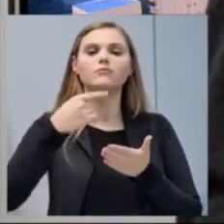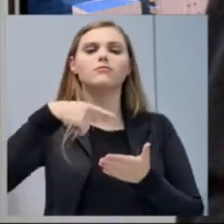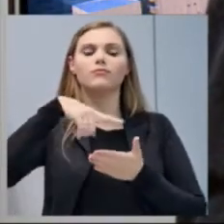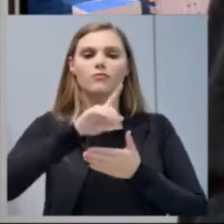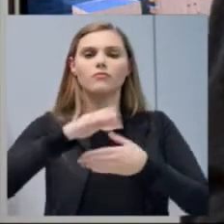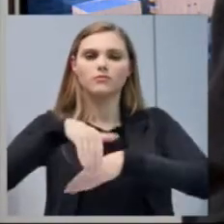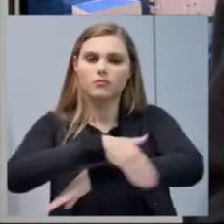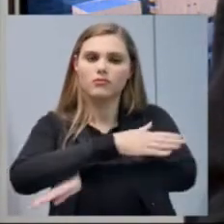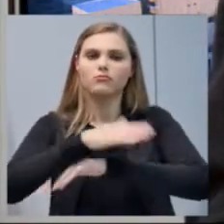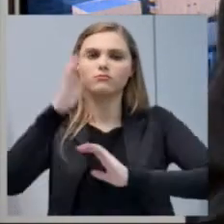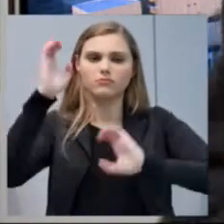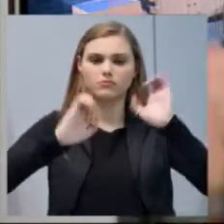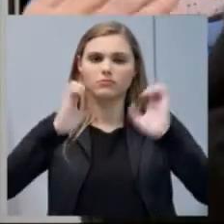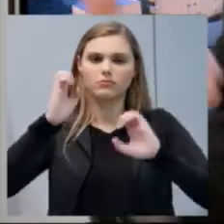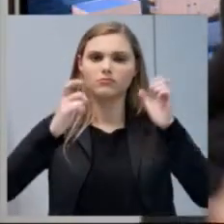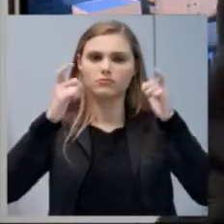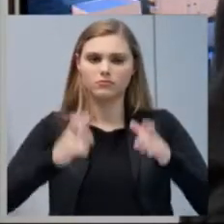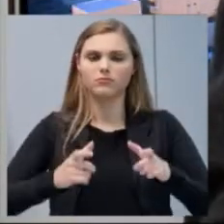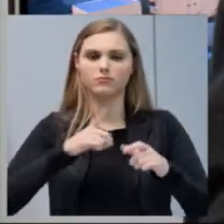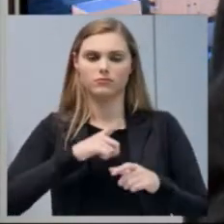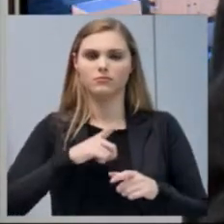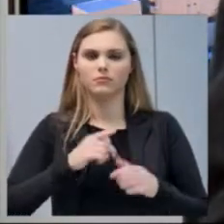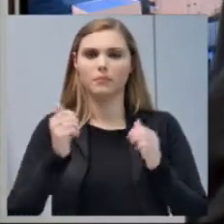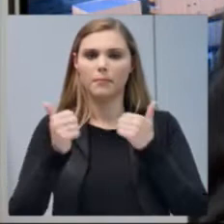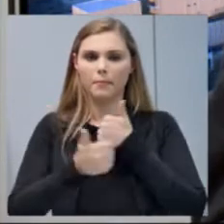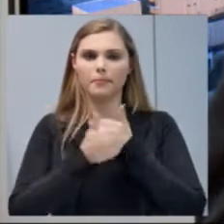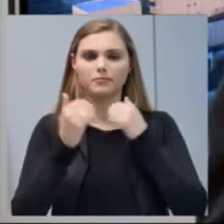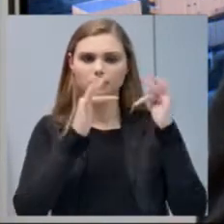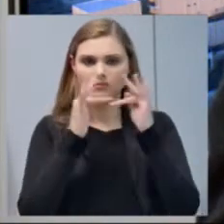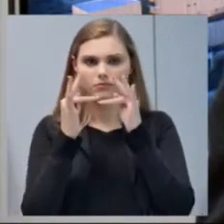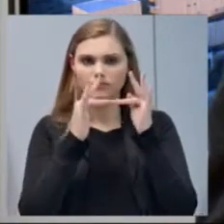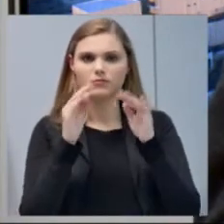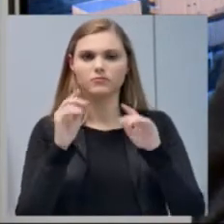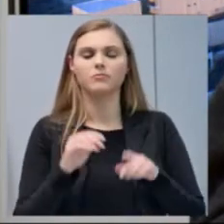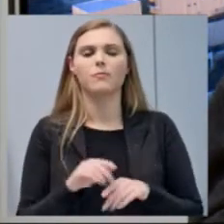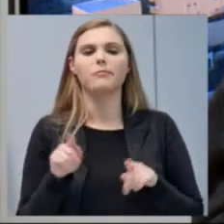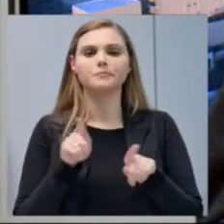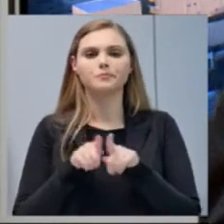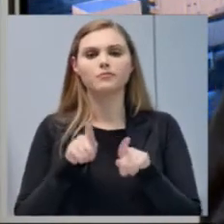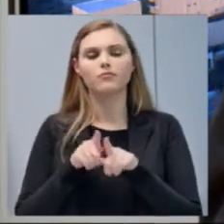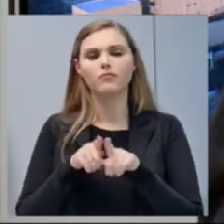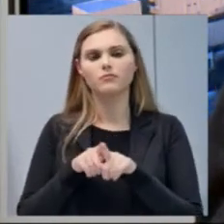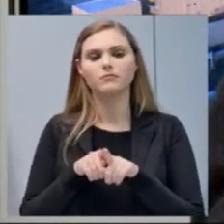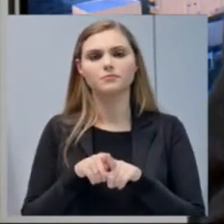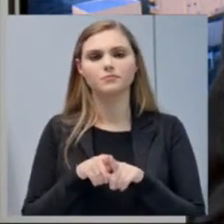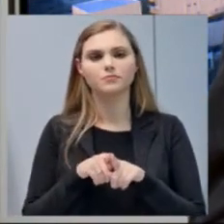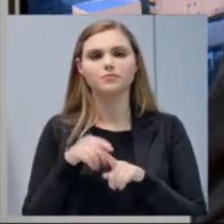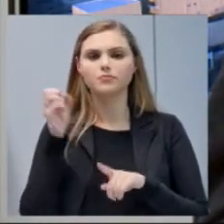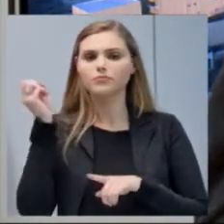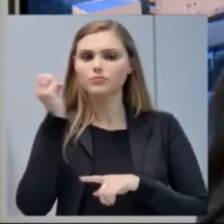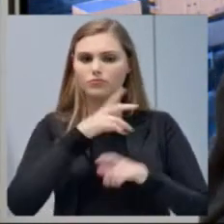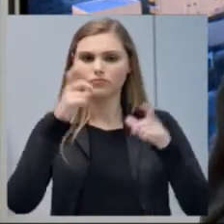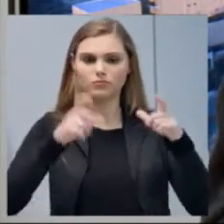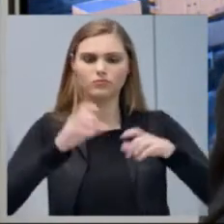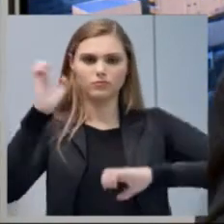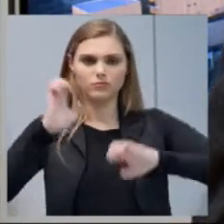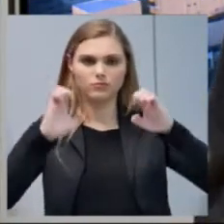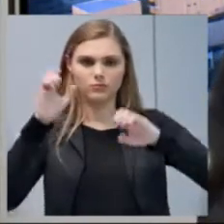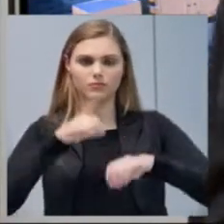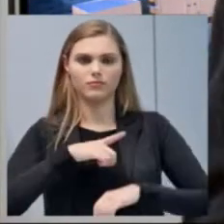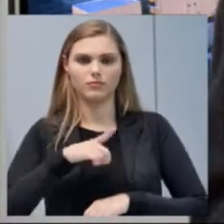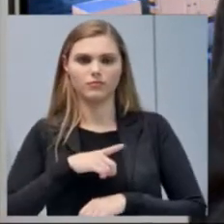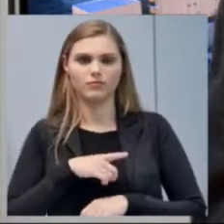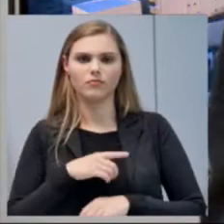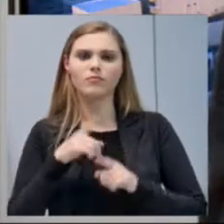Industrial, no novo Distrito Industrial que está sendo construído a margem da 282. Então, por isso, a celeridade desse processo e essa